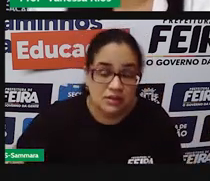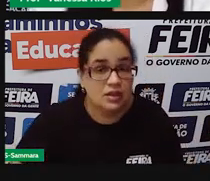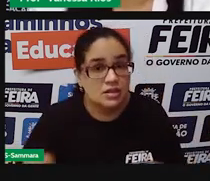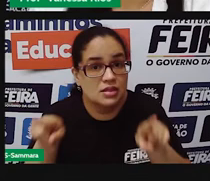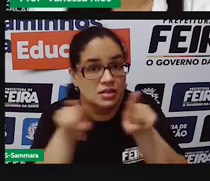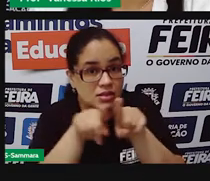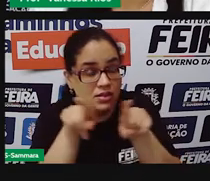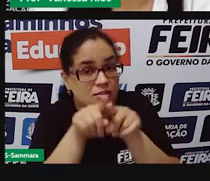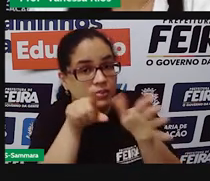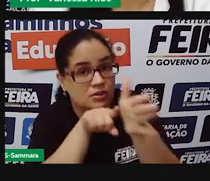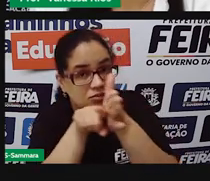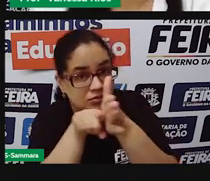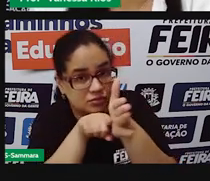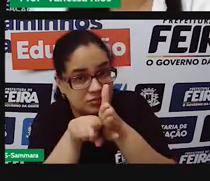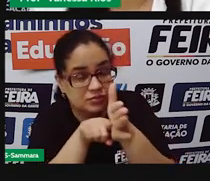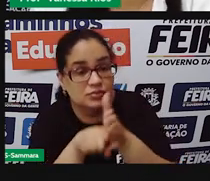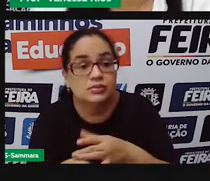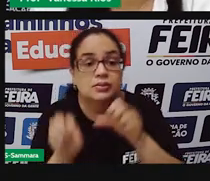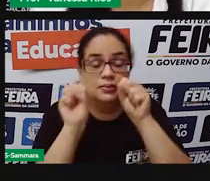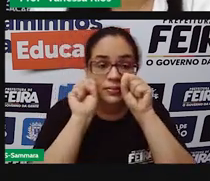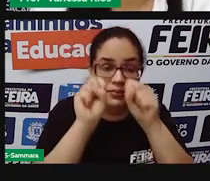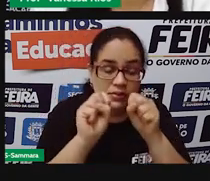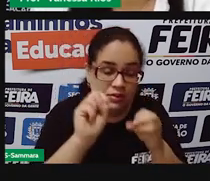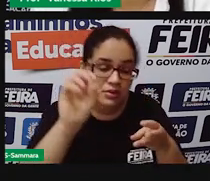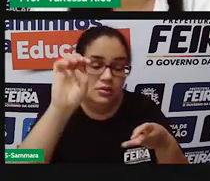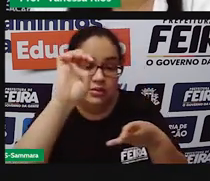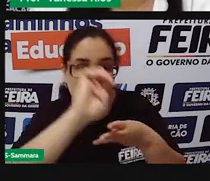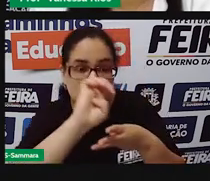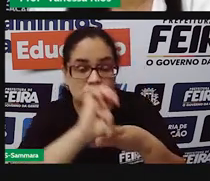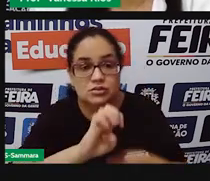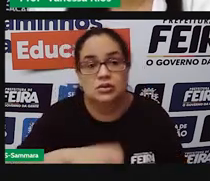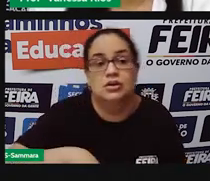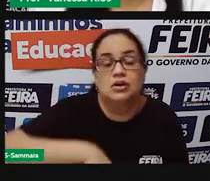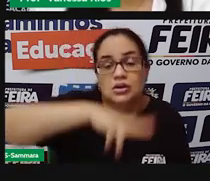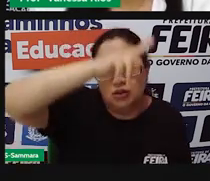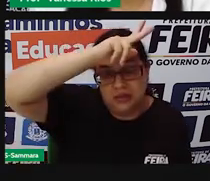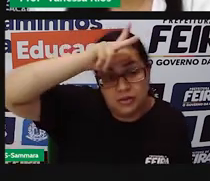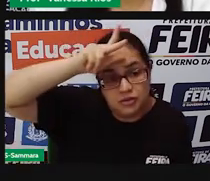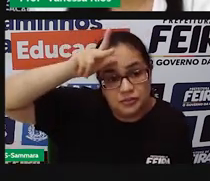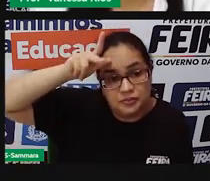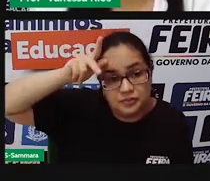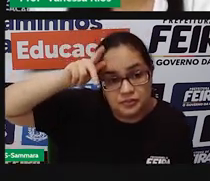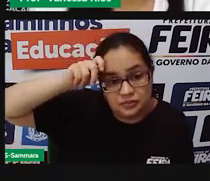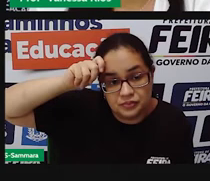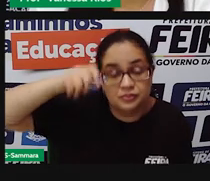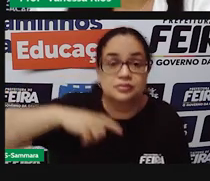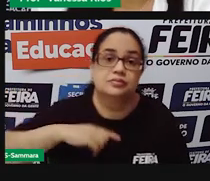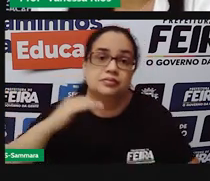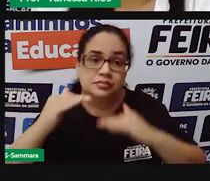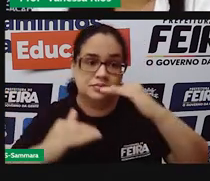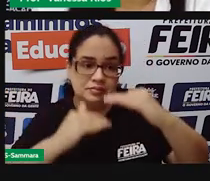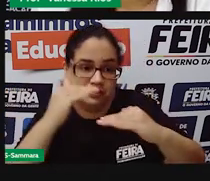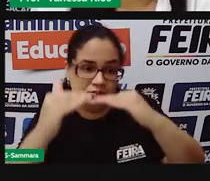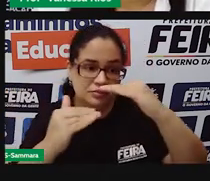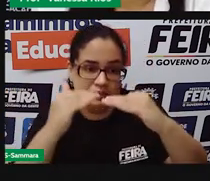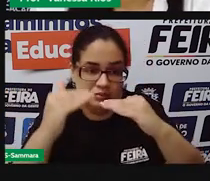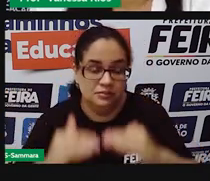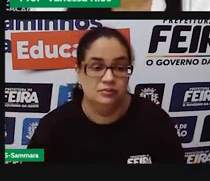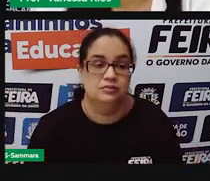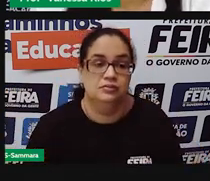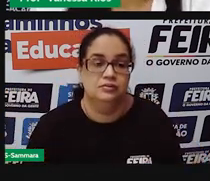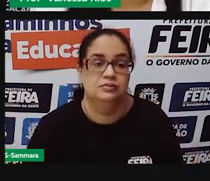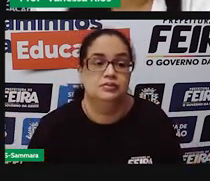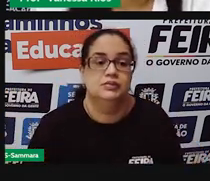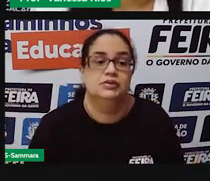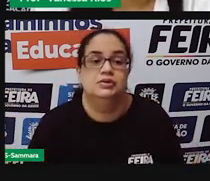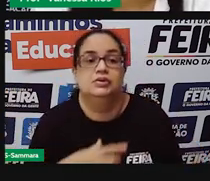se o poder executivo, se o prefeito ele está desenvolvendo as suas ações como deveria, se